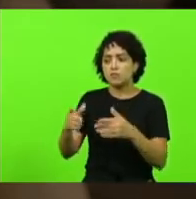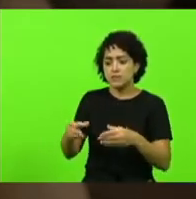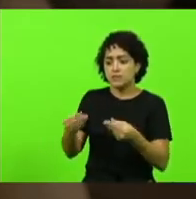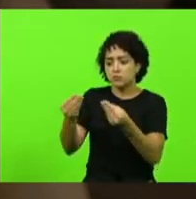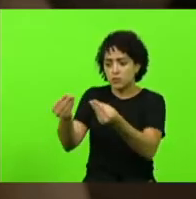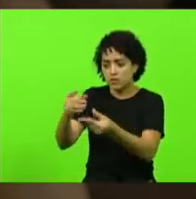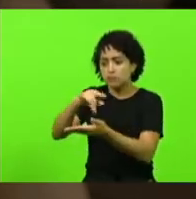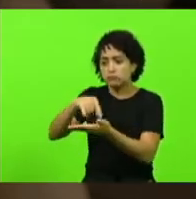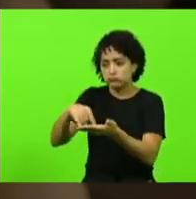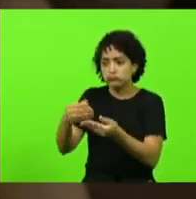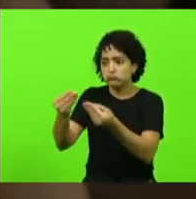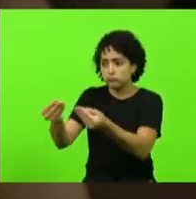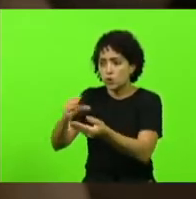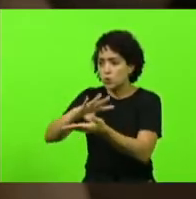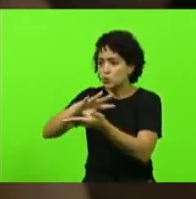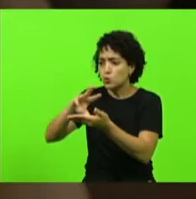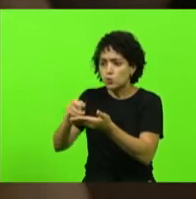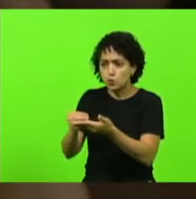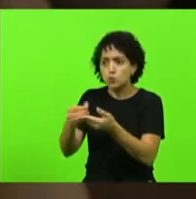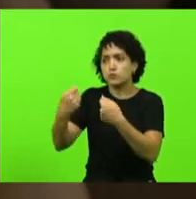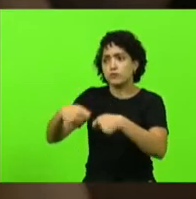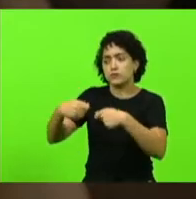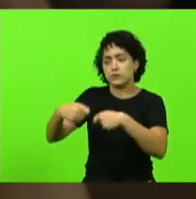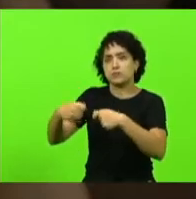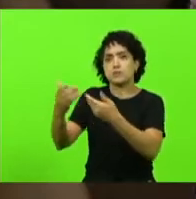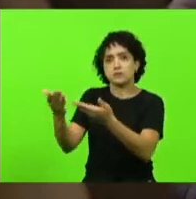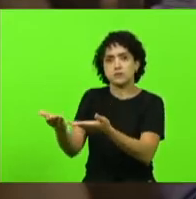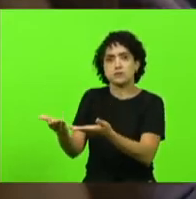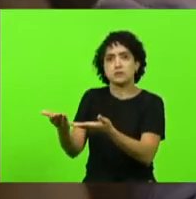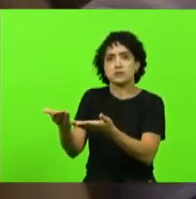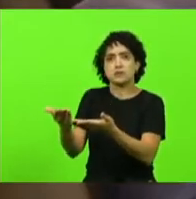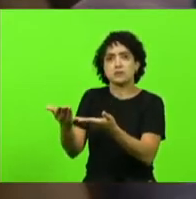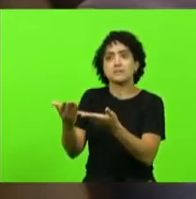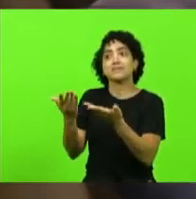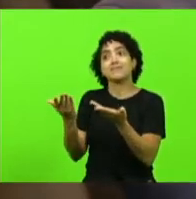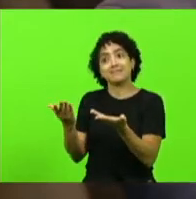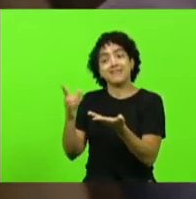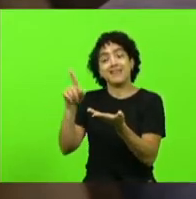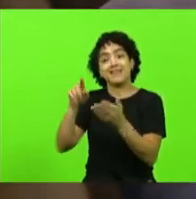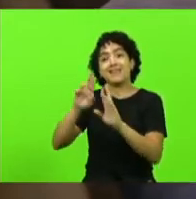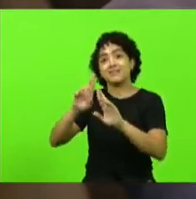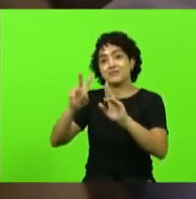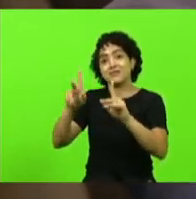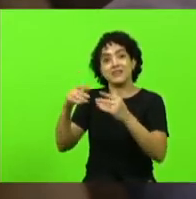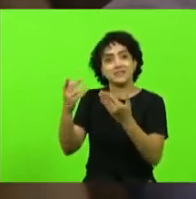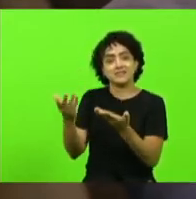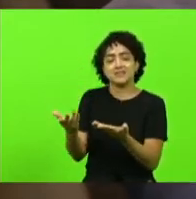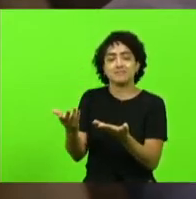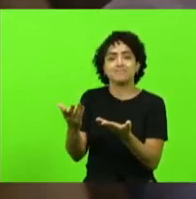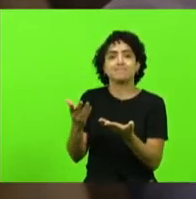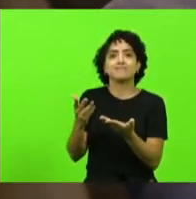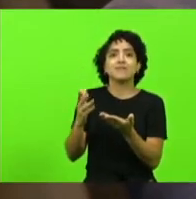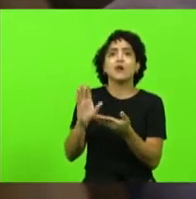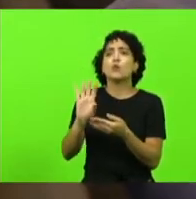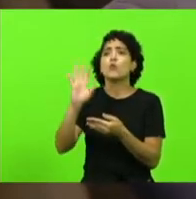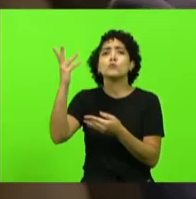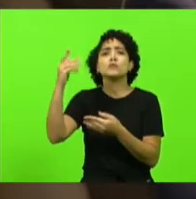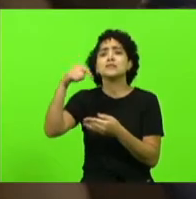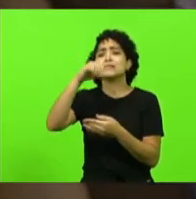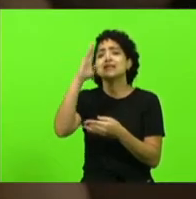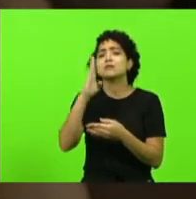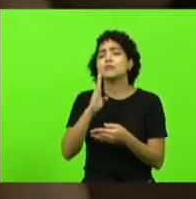e os documentos necessários para o senhor empreender essa é a diferença o que aconteceria no Brasil